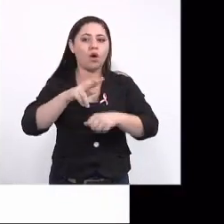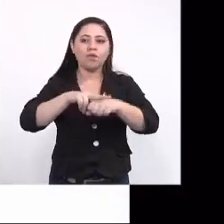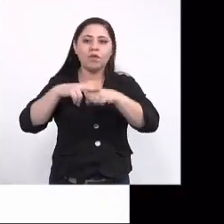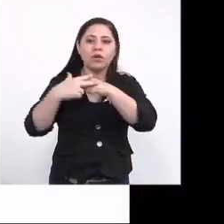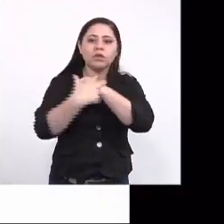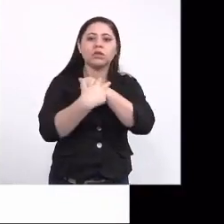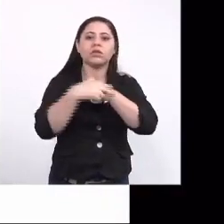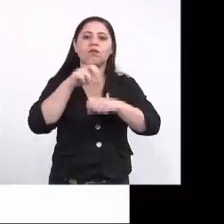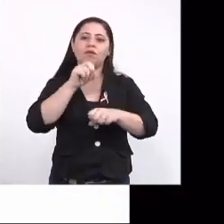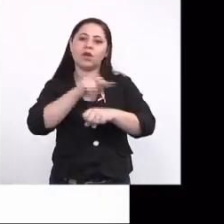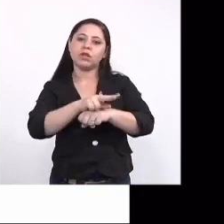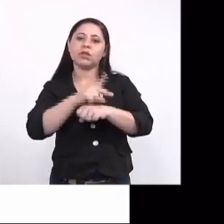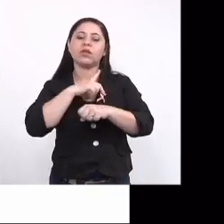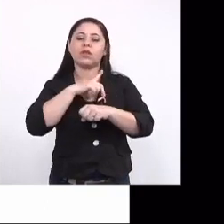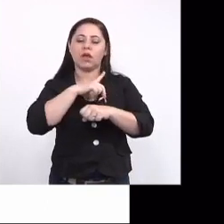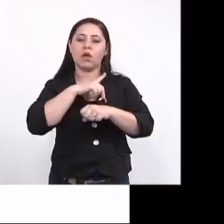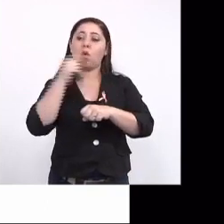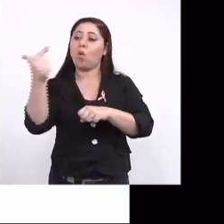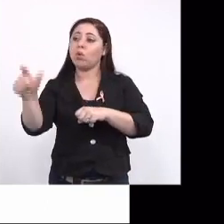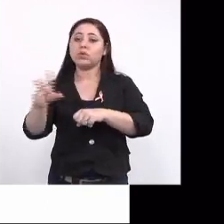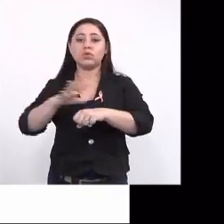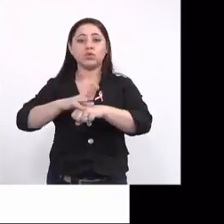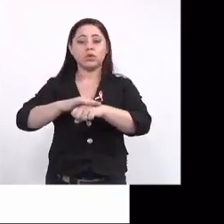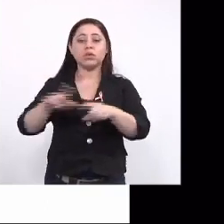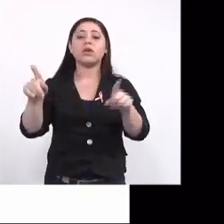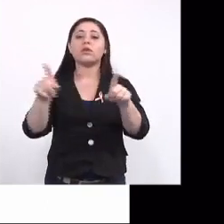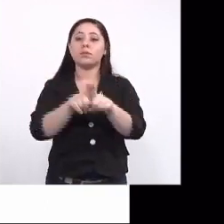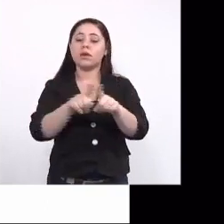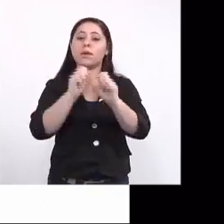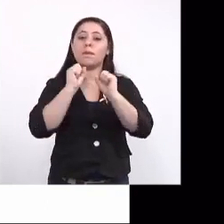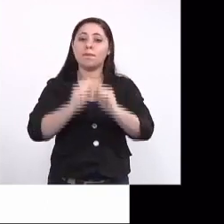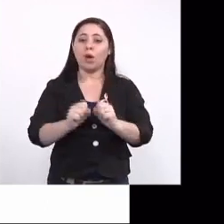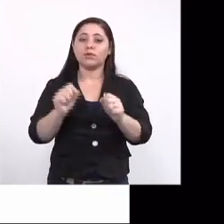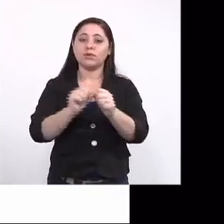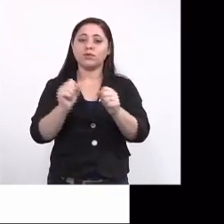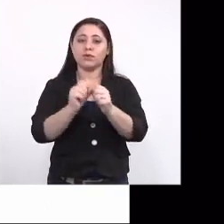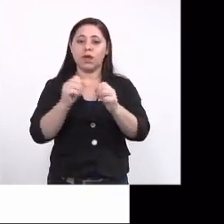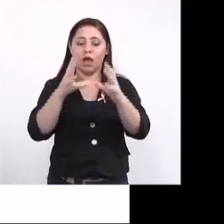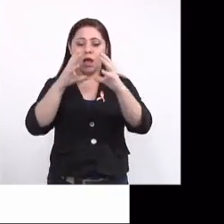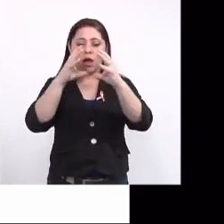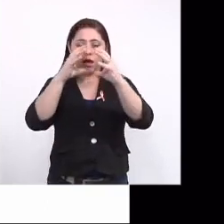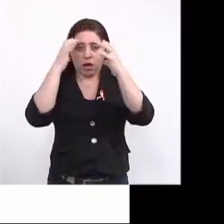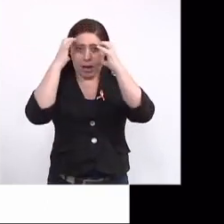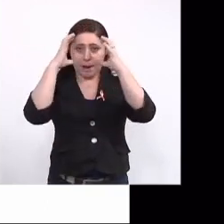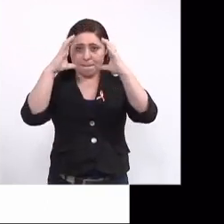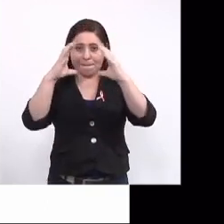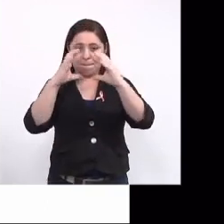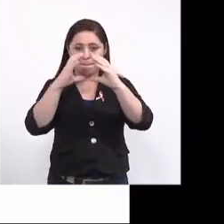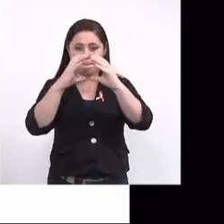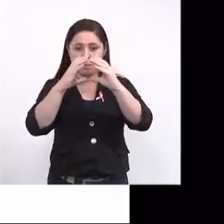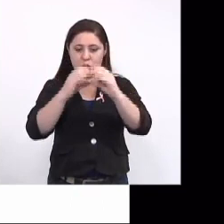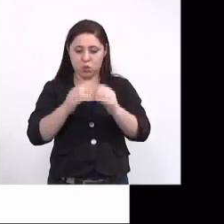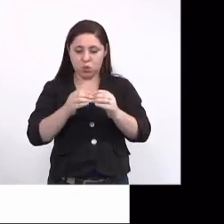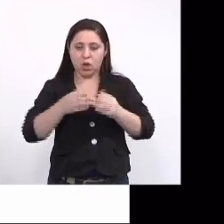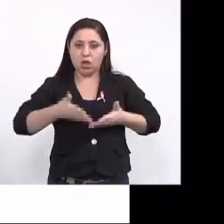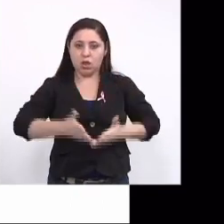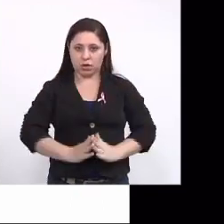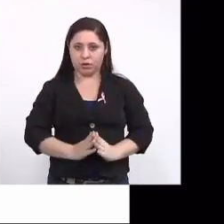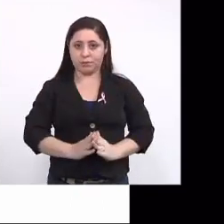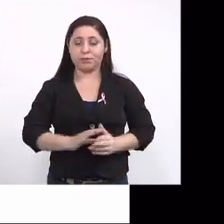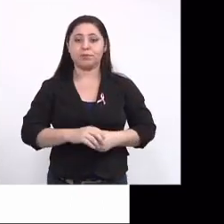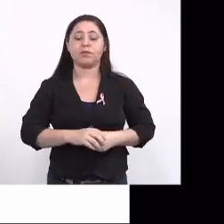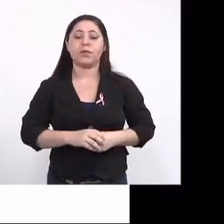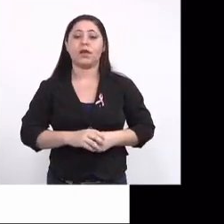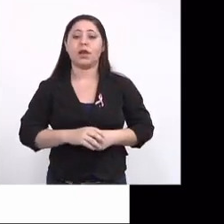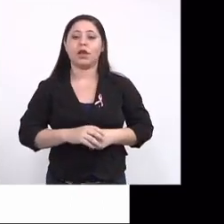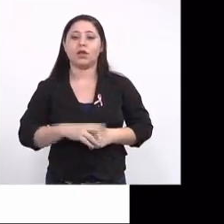tem uma série de outras enfermidades, de outras condições que podem causar microcefalia. Então, em dezembro de 2016, o